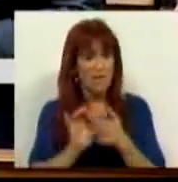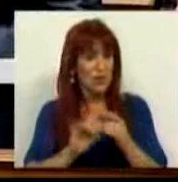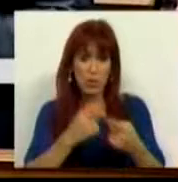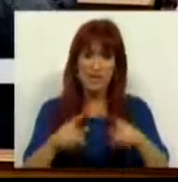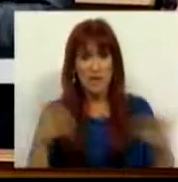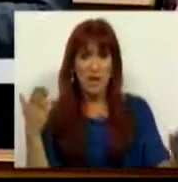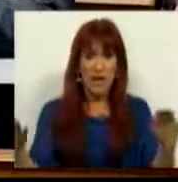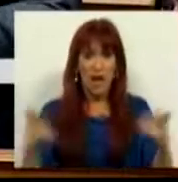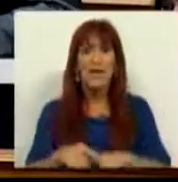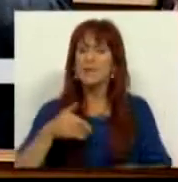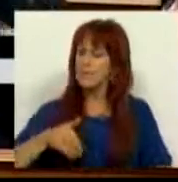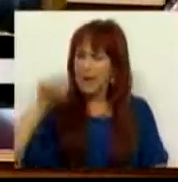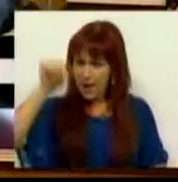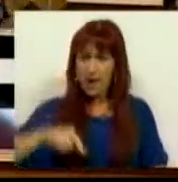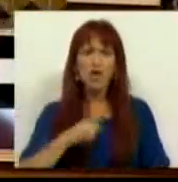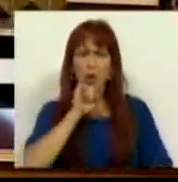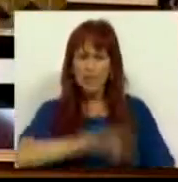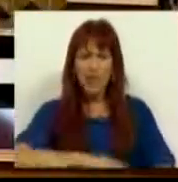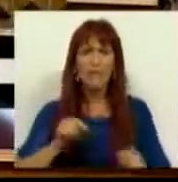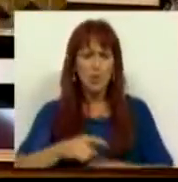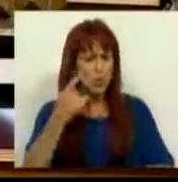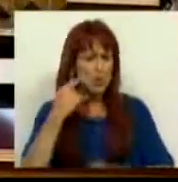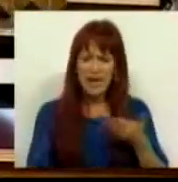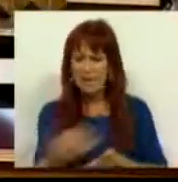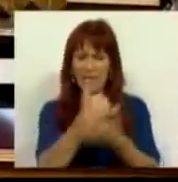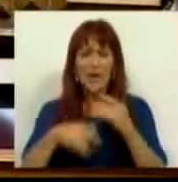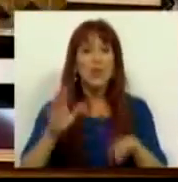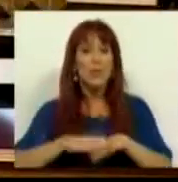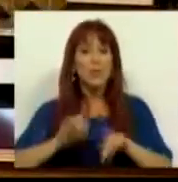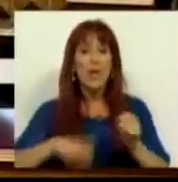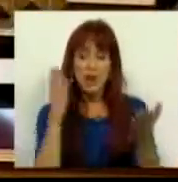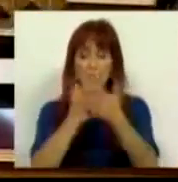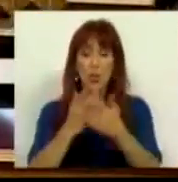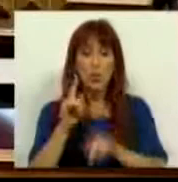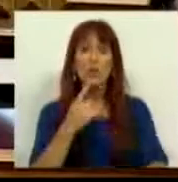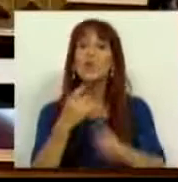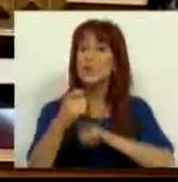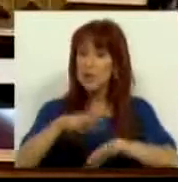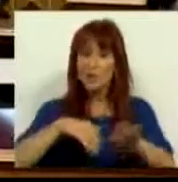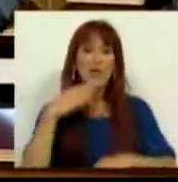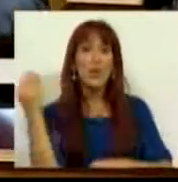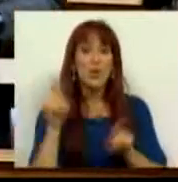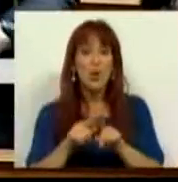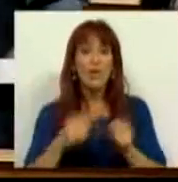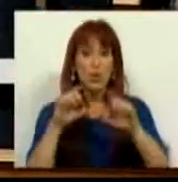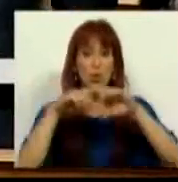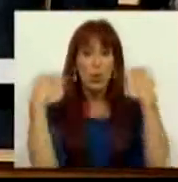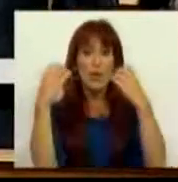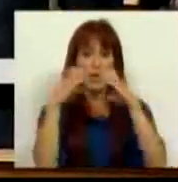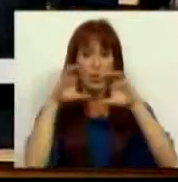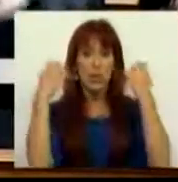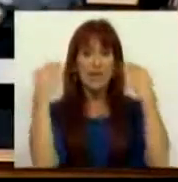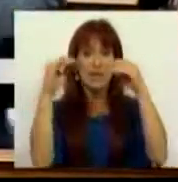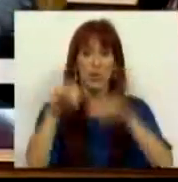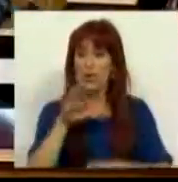da diferença. Esta semana tivemos a oportunidade de conhecer os dados relativos a um estudo, um inquérito feito aos jovens do ensino secundário, em que